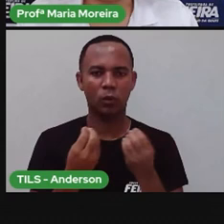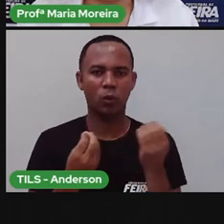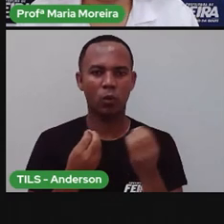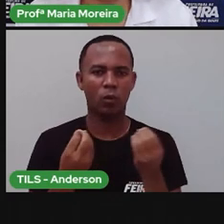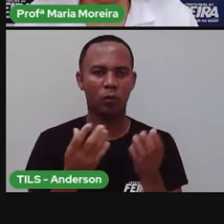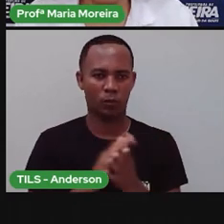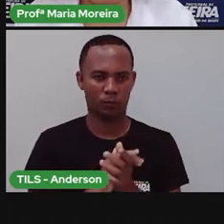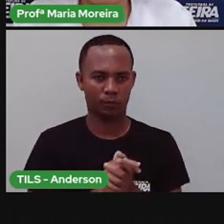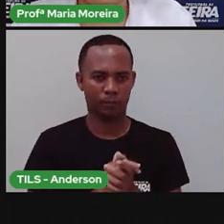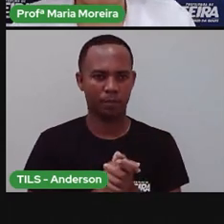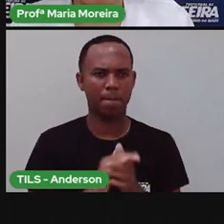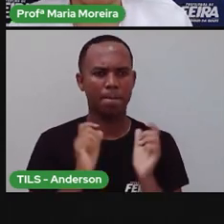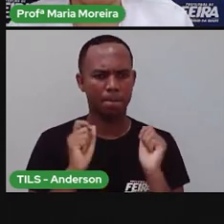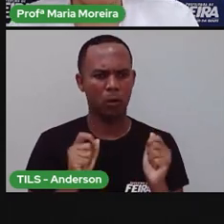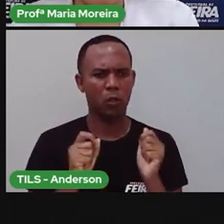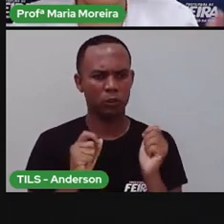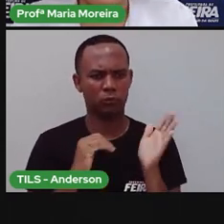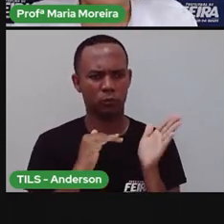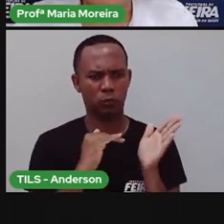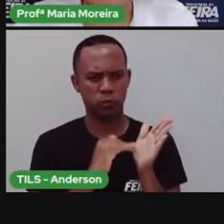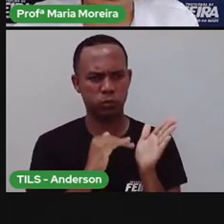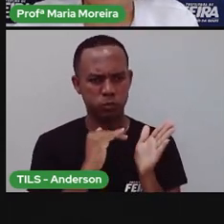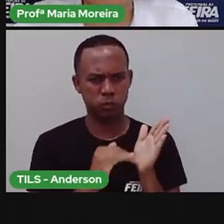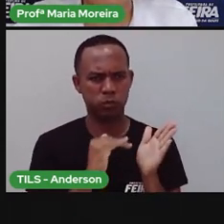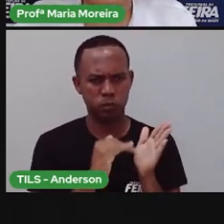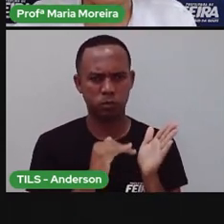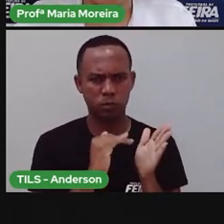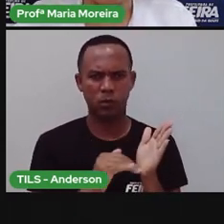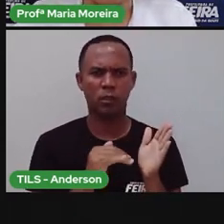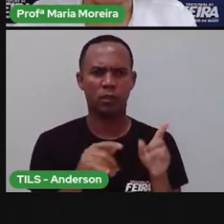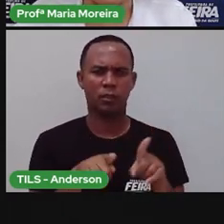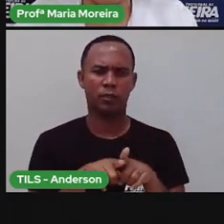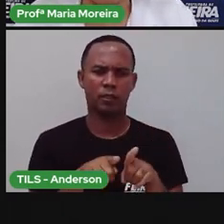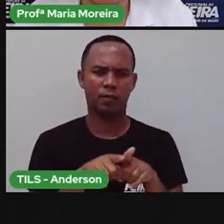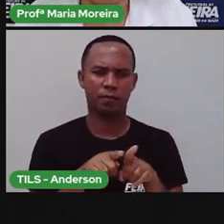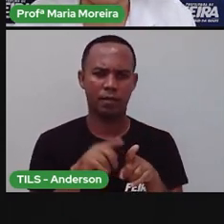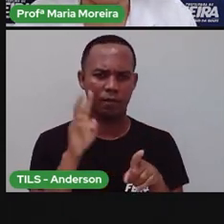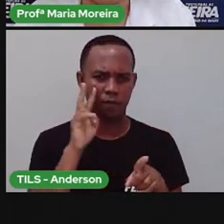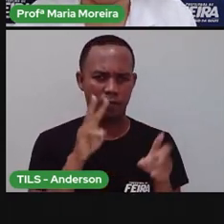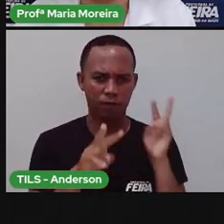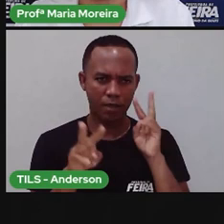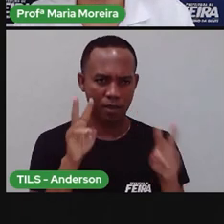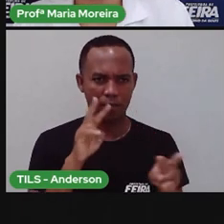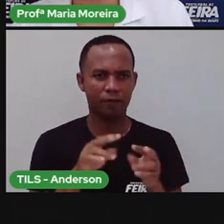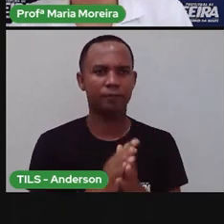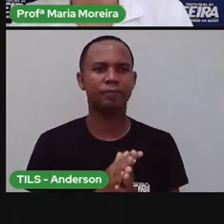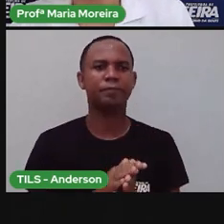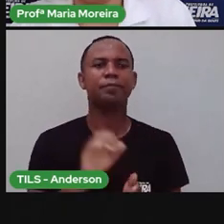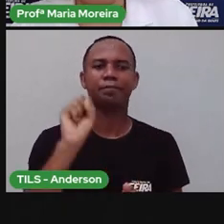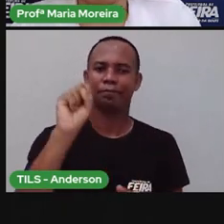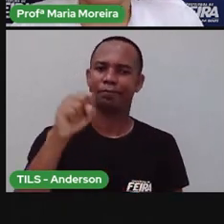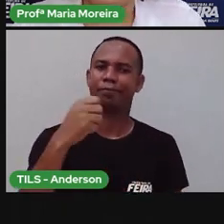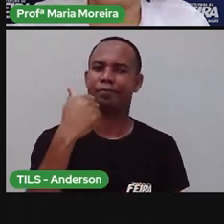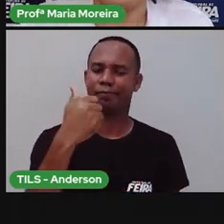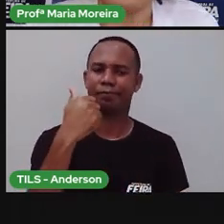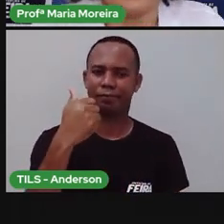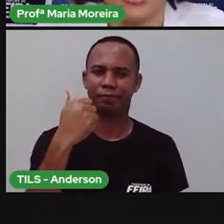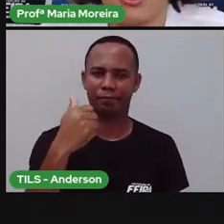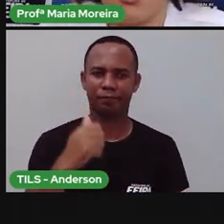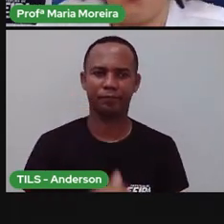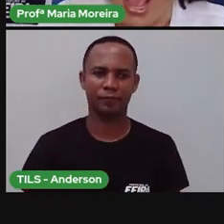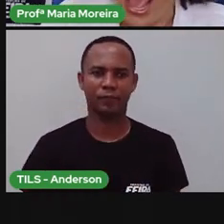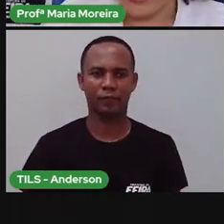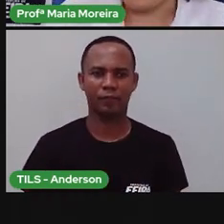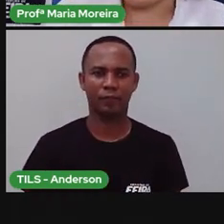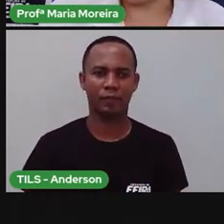Tentem, publiquem aí para a gente. Coloquem nas redes sociais porque a gente quer ver. A gente está de olho, não está, Anderson? A gente está de olho,